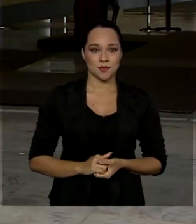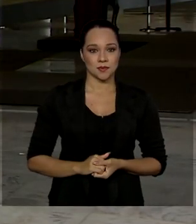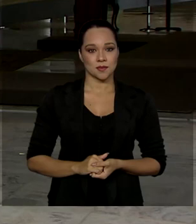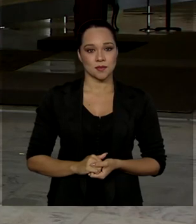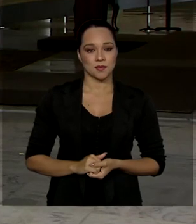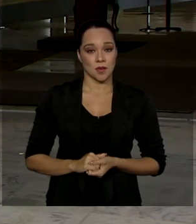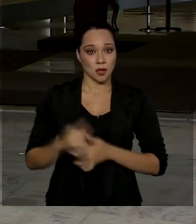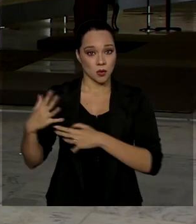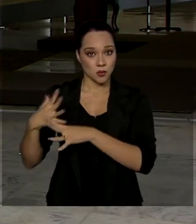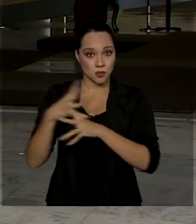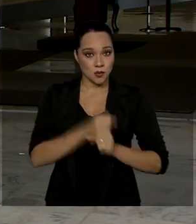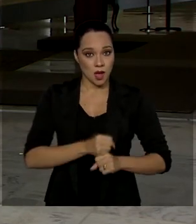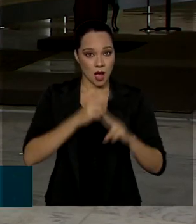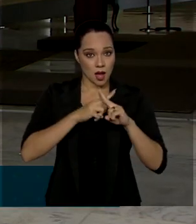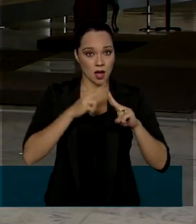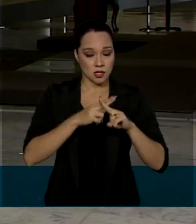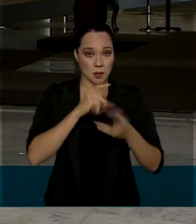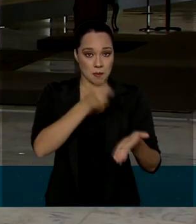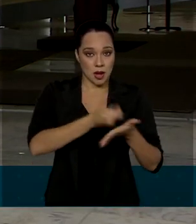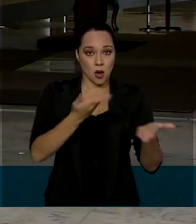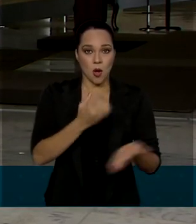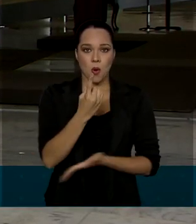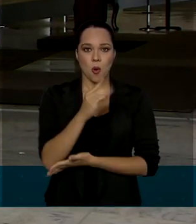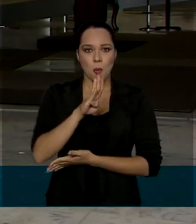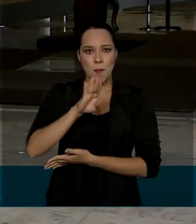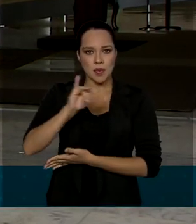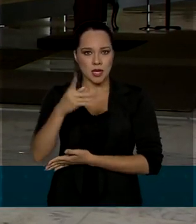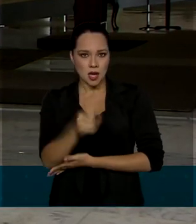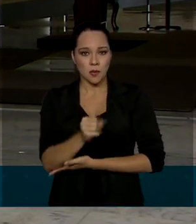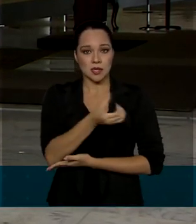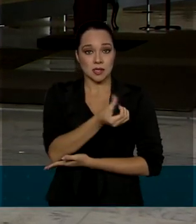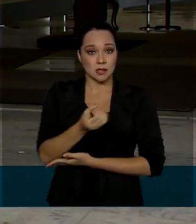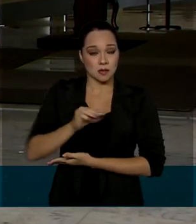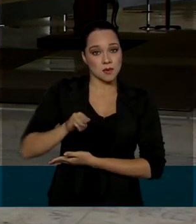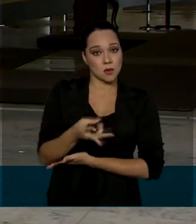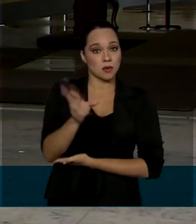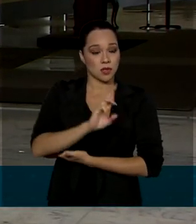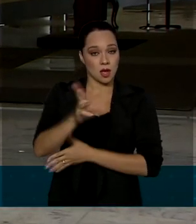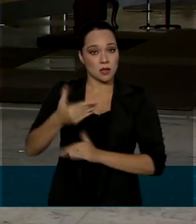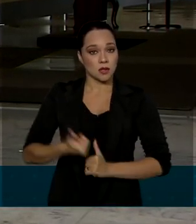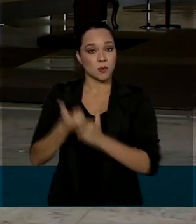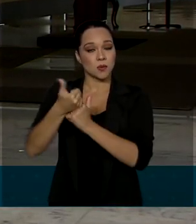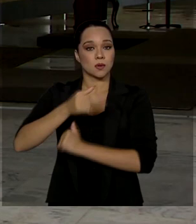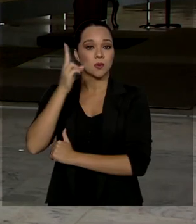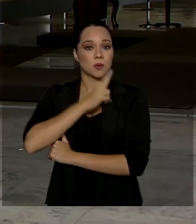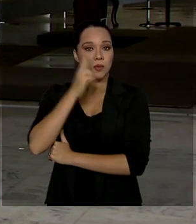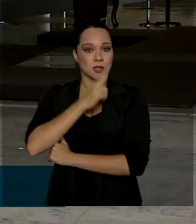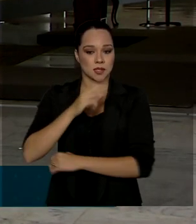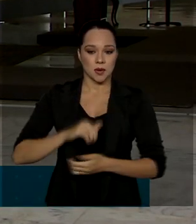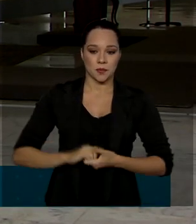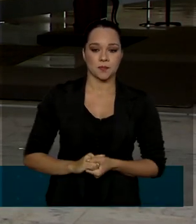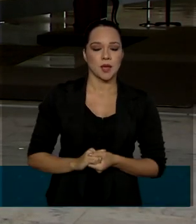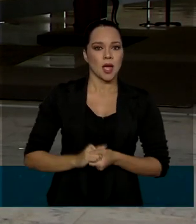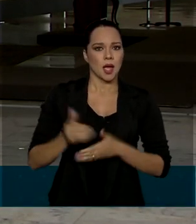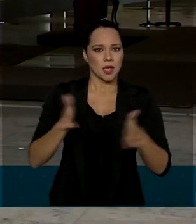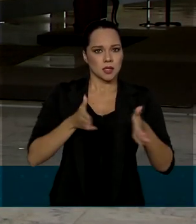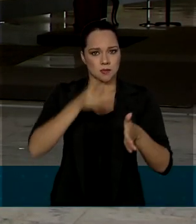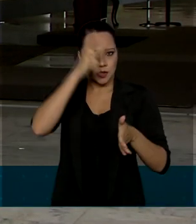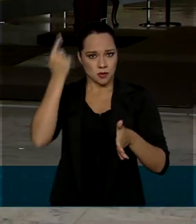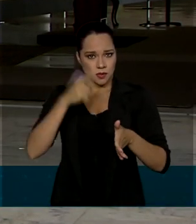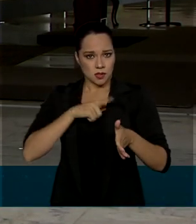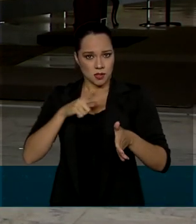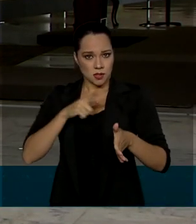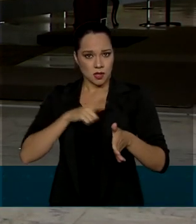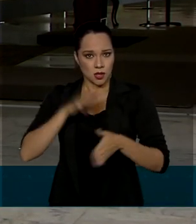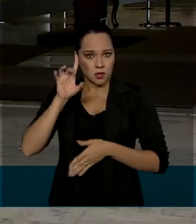Ao todo, a Caixa paga hoje 1 bilhão e 600 milhões de reais de auxílio emergencial. Entre os beneficiários estão